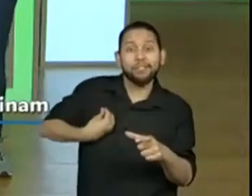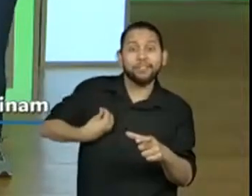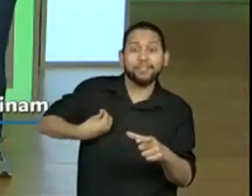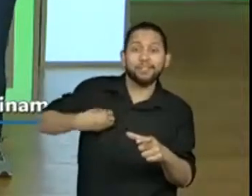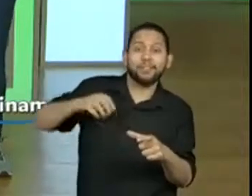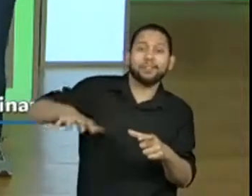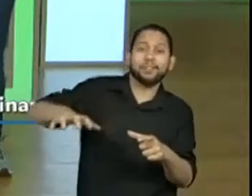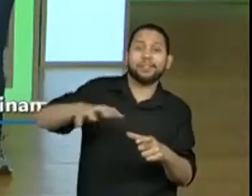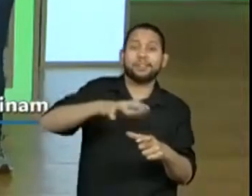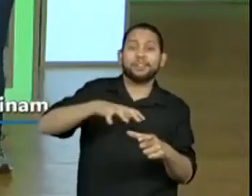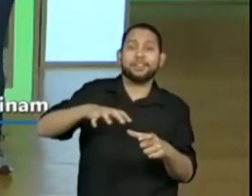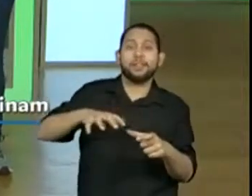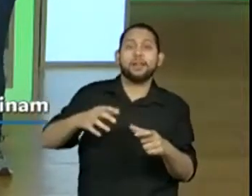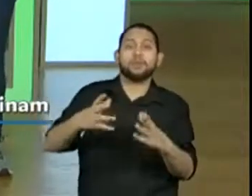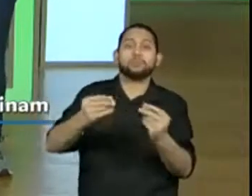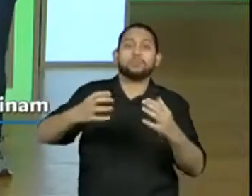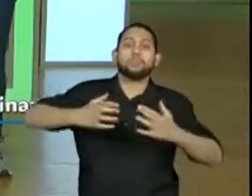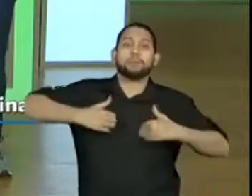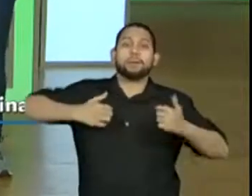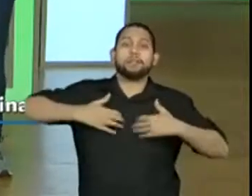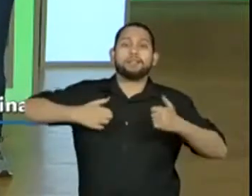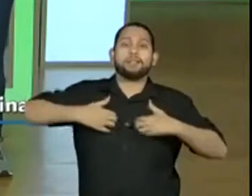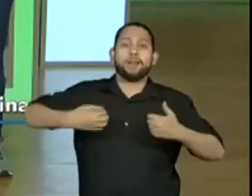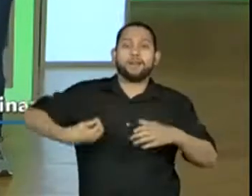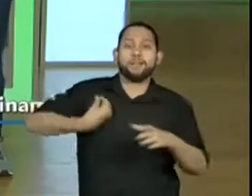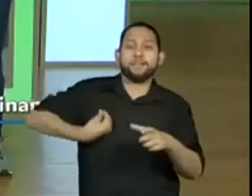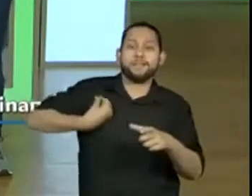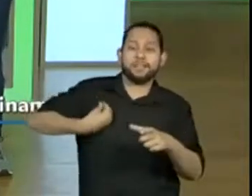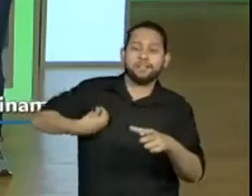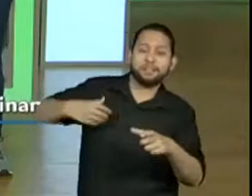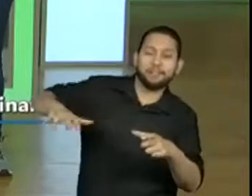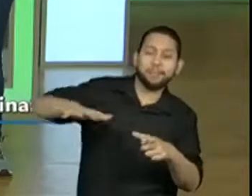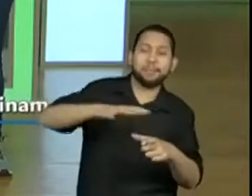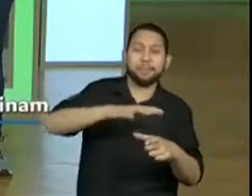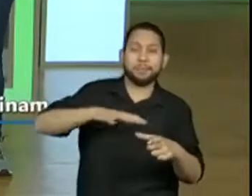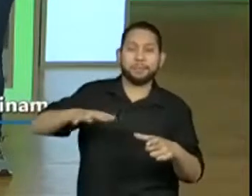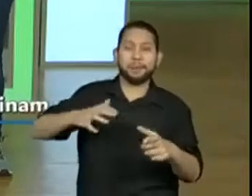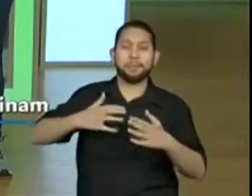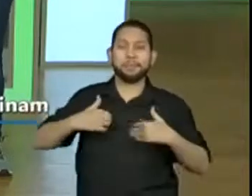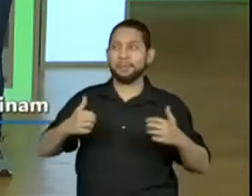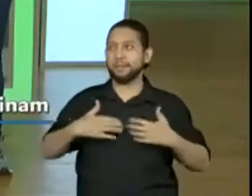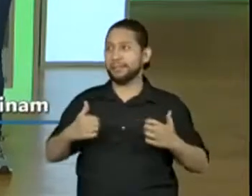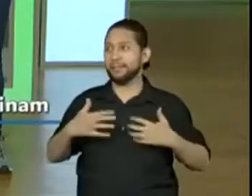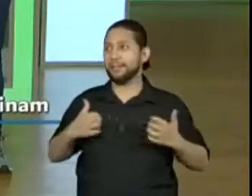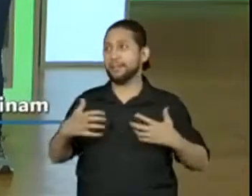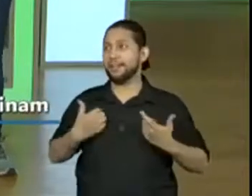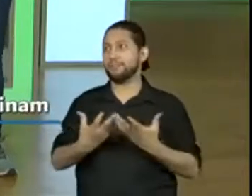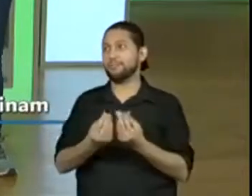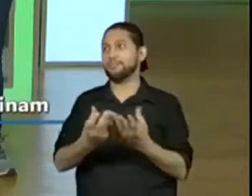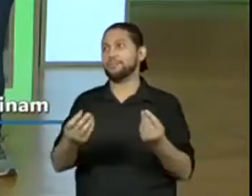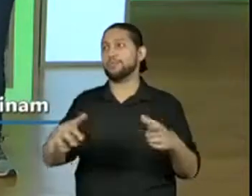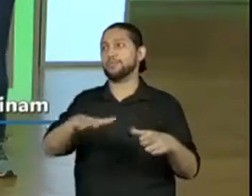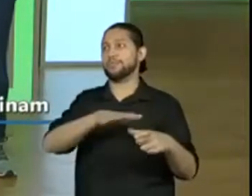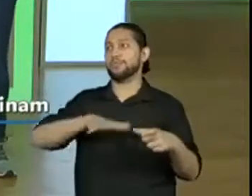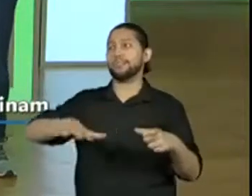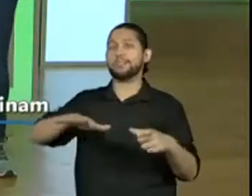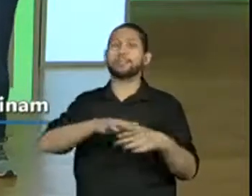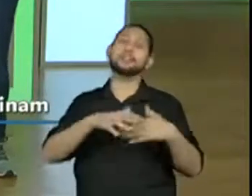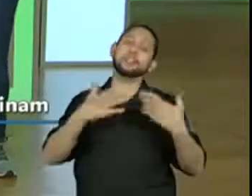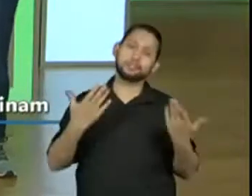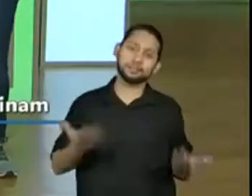na terra dos macacos, no reino dos macacos, a Esther falou. A professora Sandra falou que os alunos dela acertaram. Isso aí. Olha só,